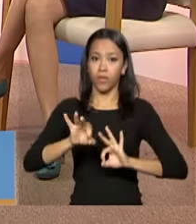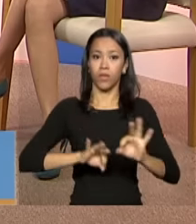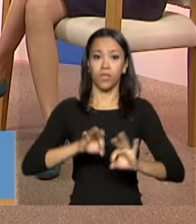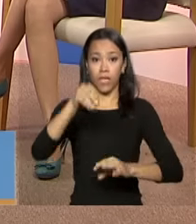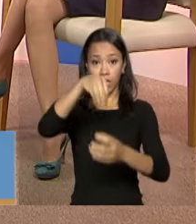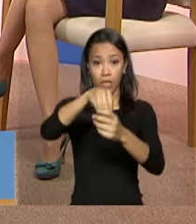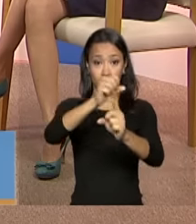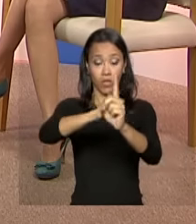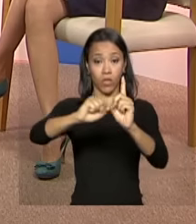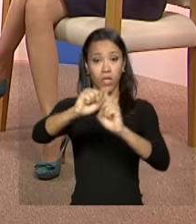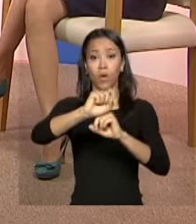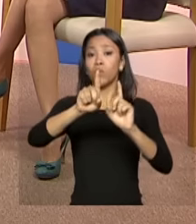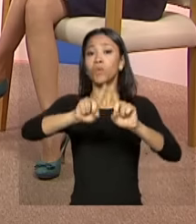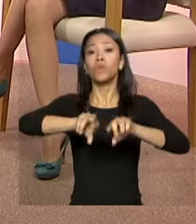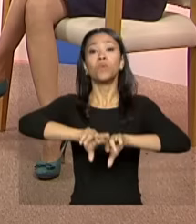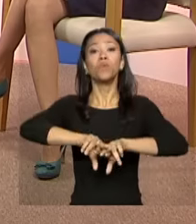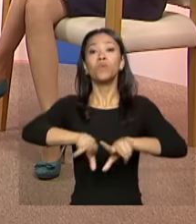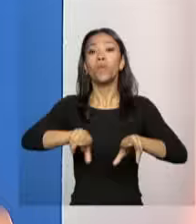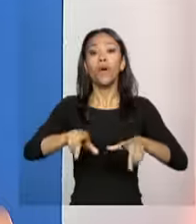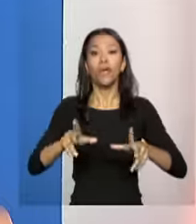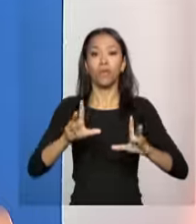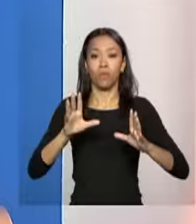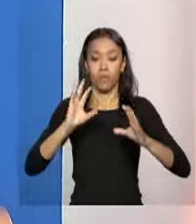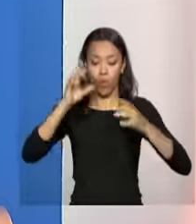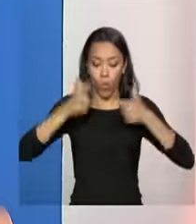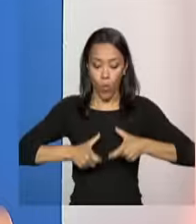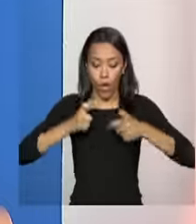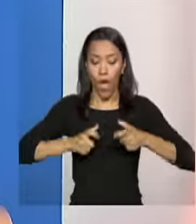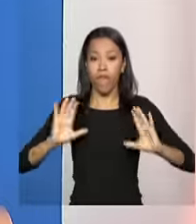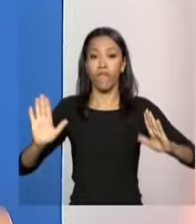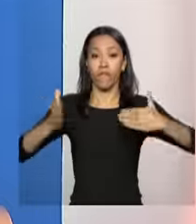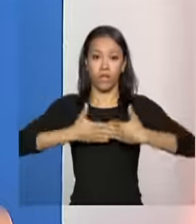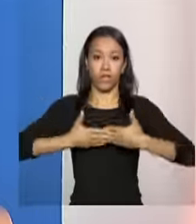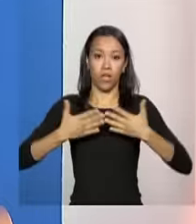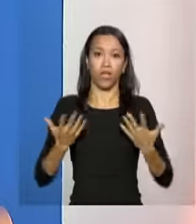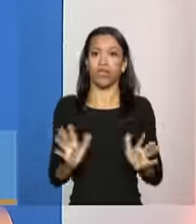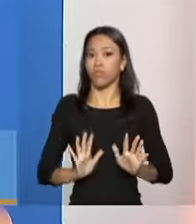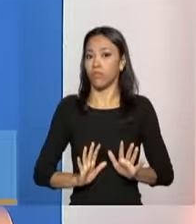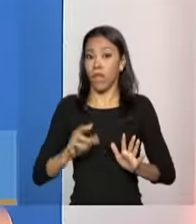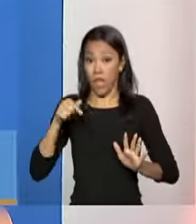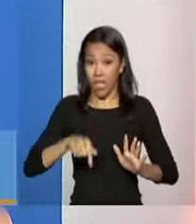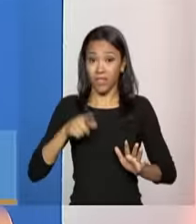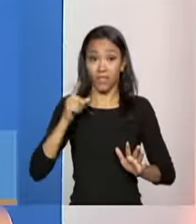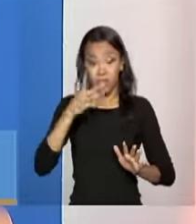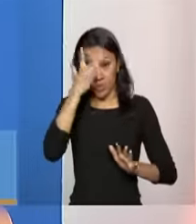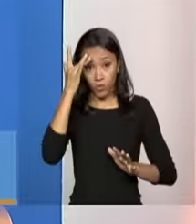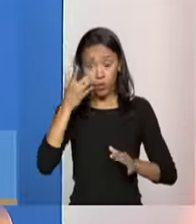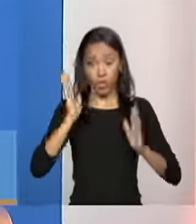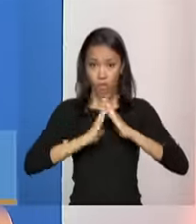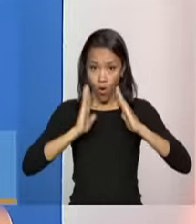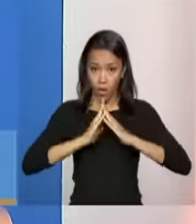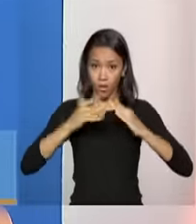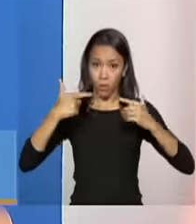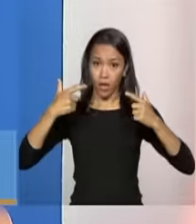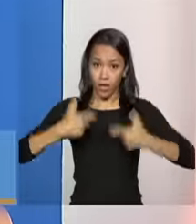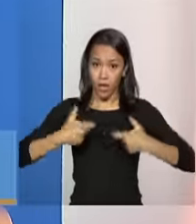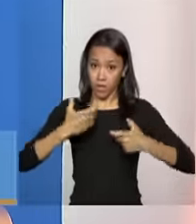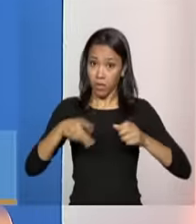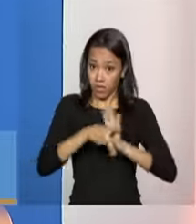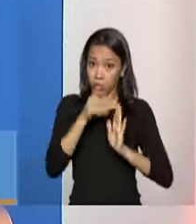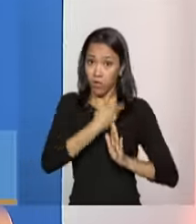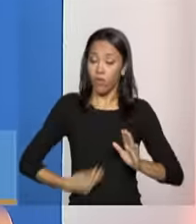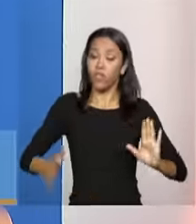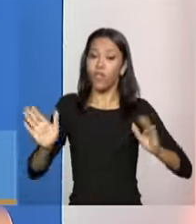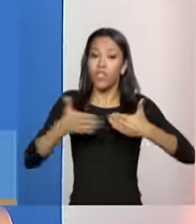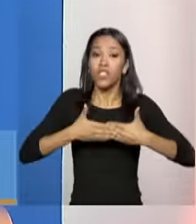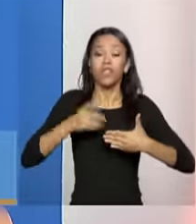seja o acolhimento institucional na instituição fechada, porque a instituição fechada, ela compromete muito a construção da subjetividade e